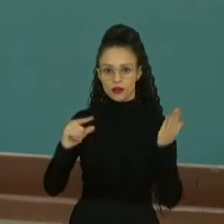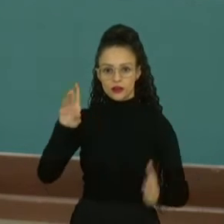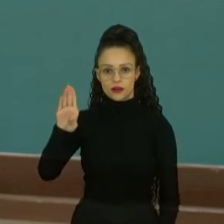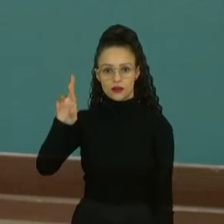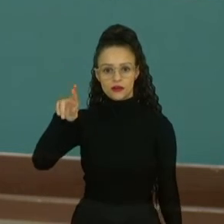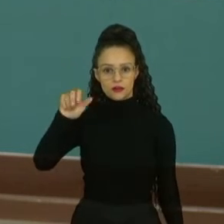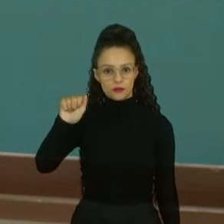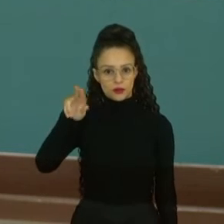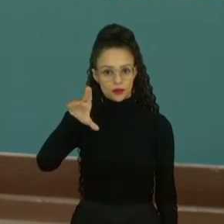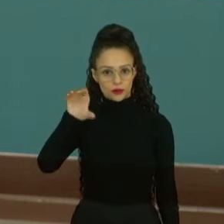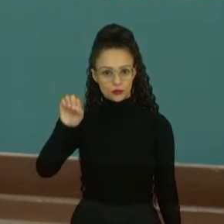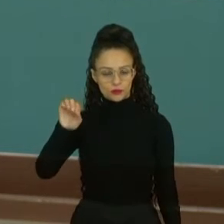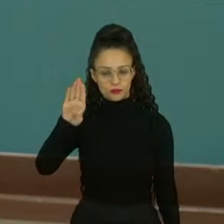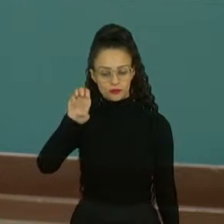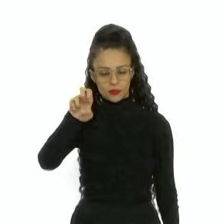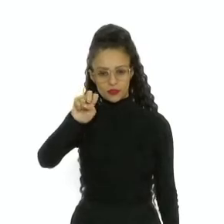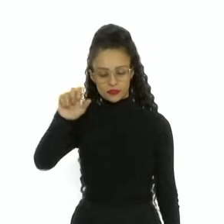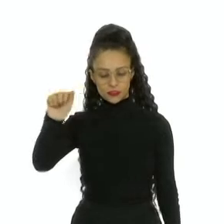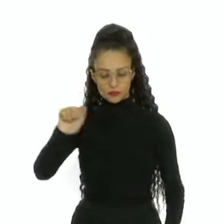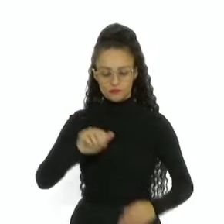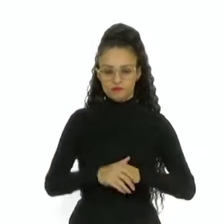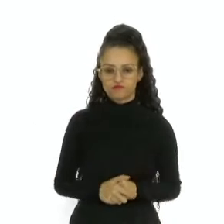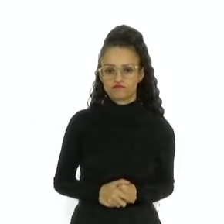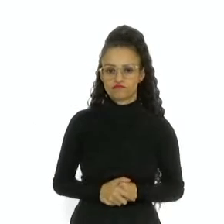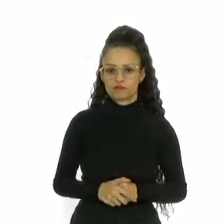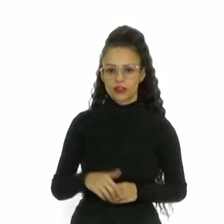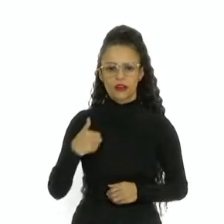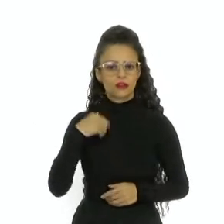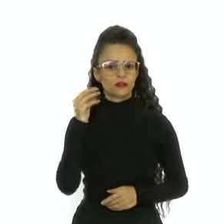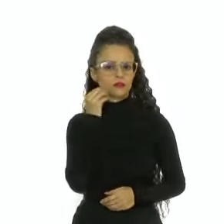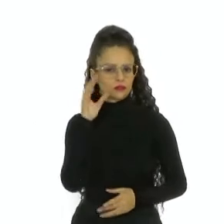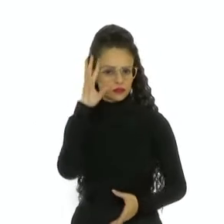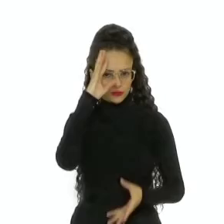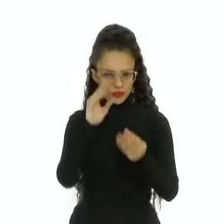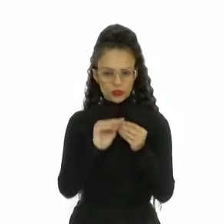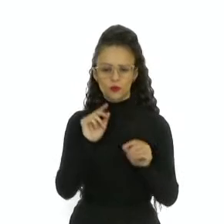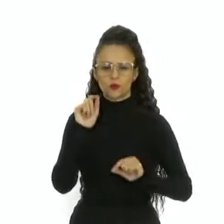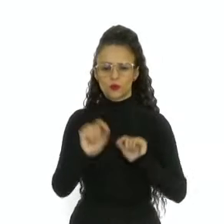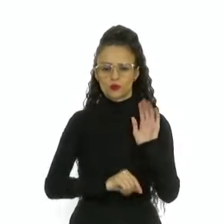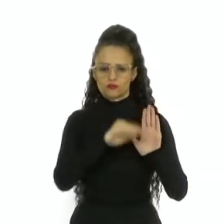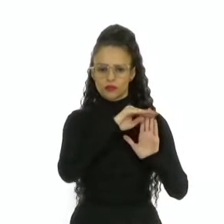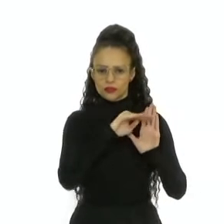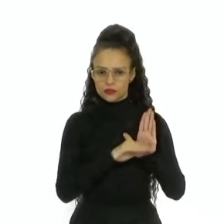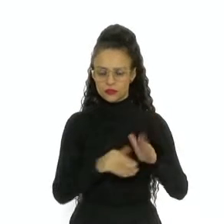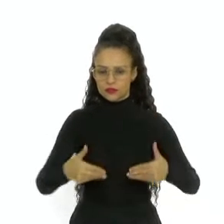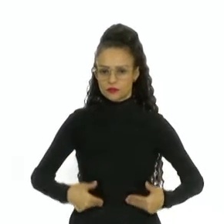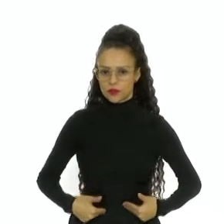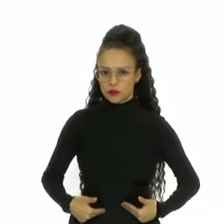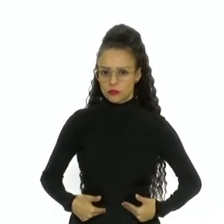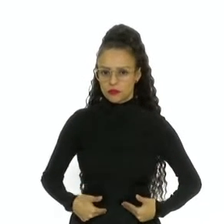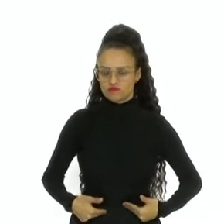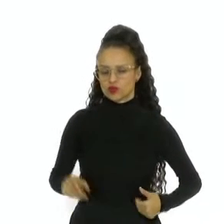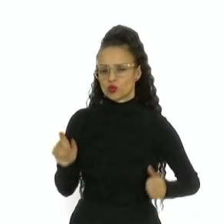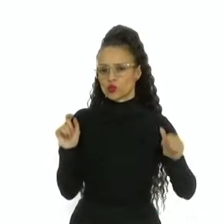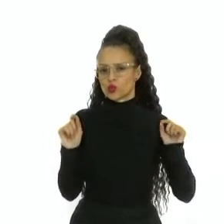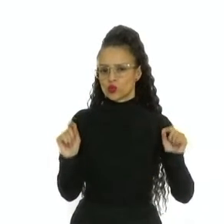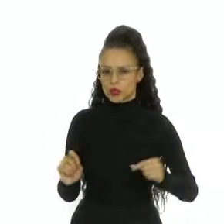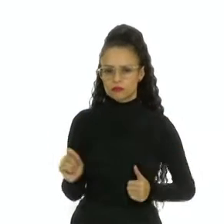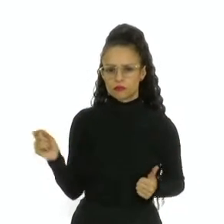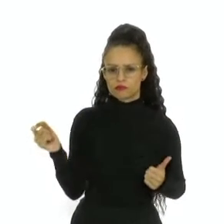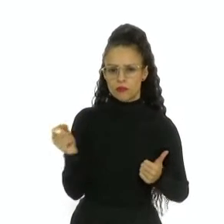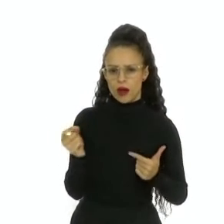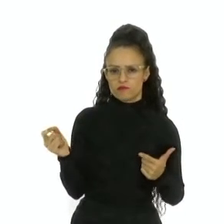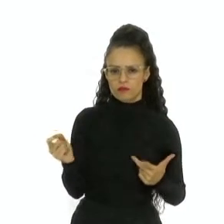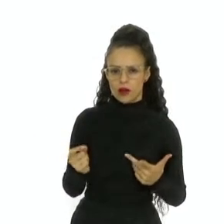Bessa. Vamos lá. Eu procurei entender qual a receita da fome, quais são os seus ingredientes,